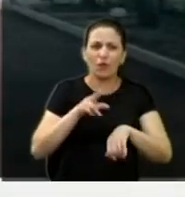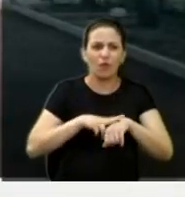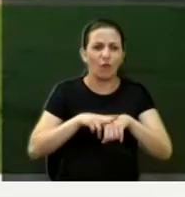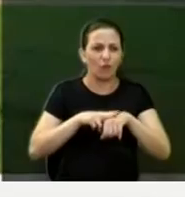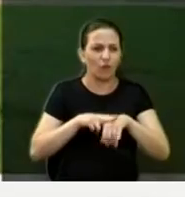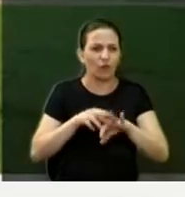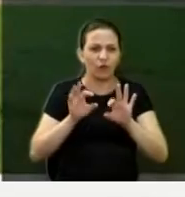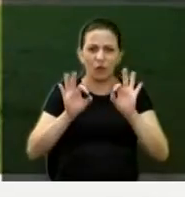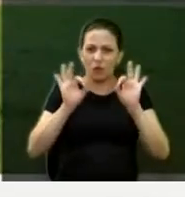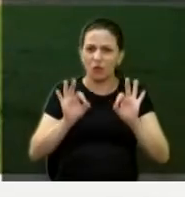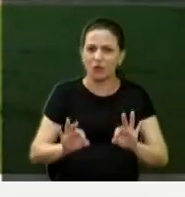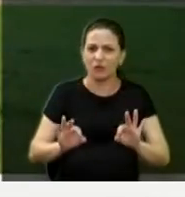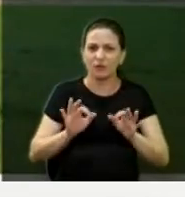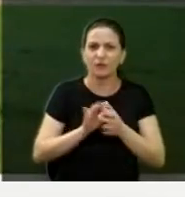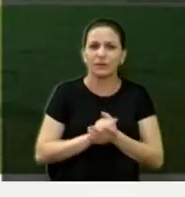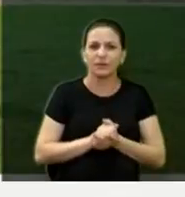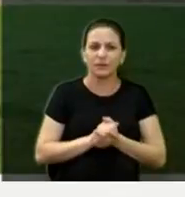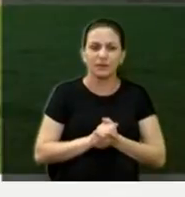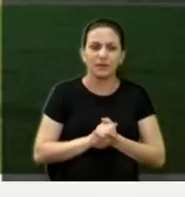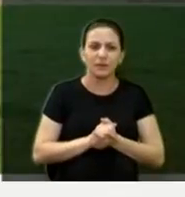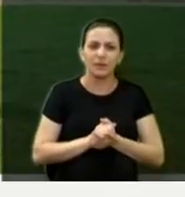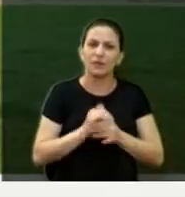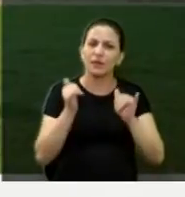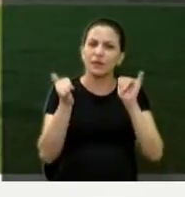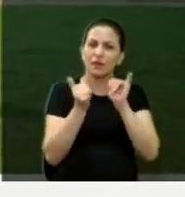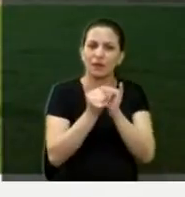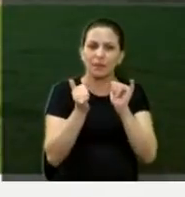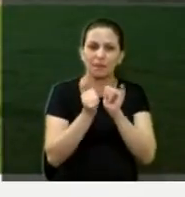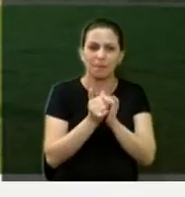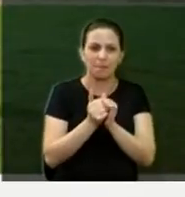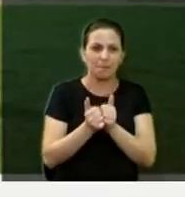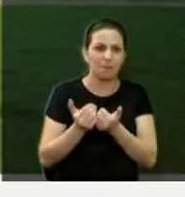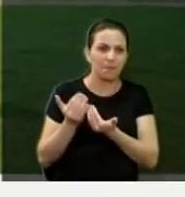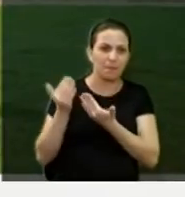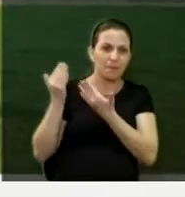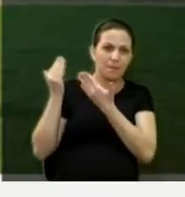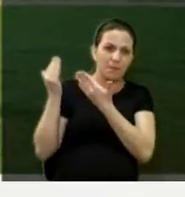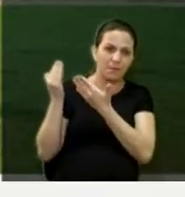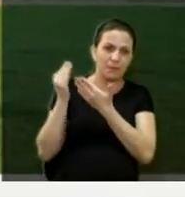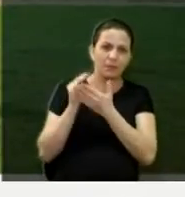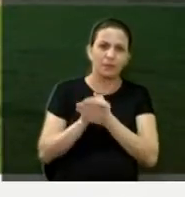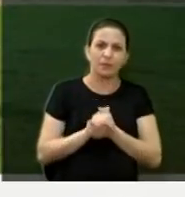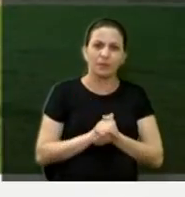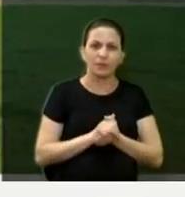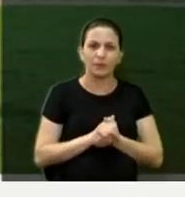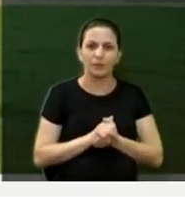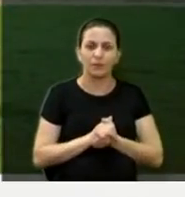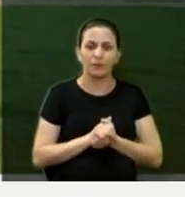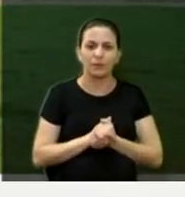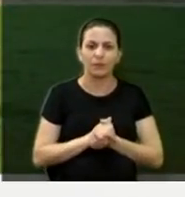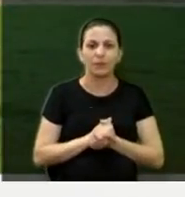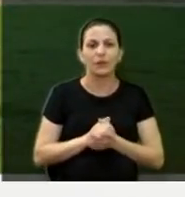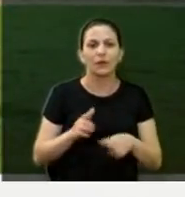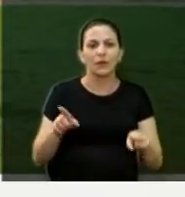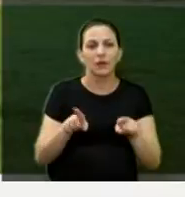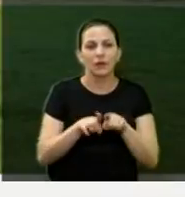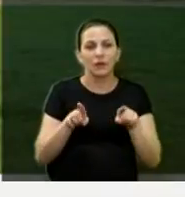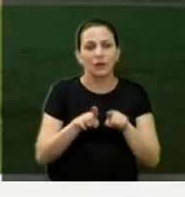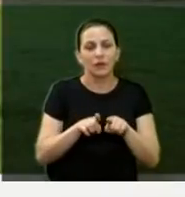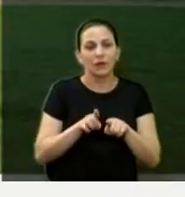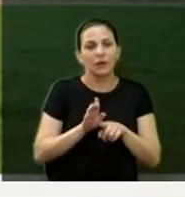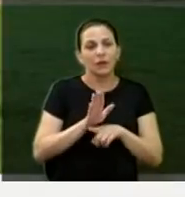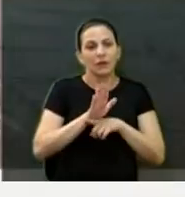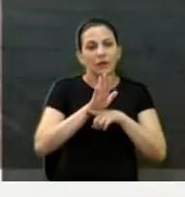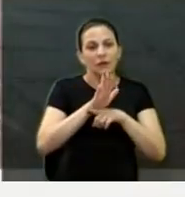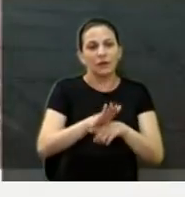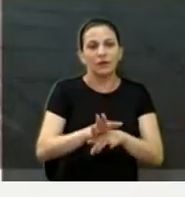enfim, o caminho. A Praça Vitório Truff. Também, olha lá. Bem cuidada.